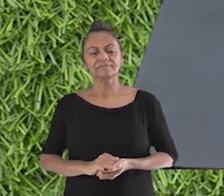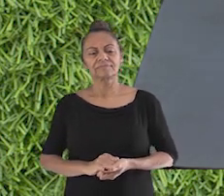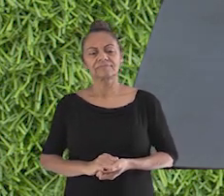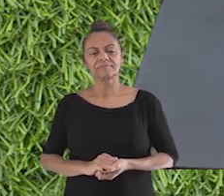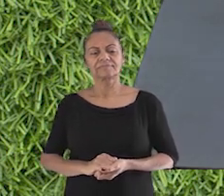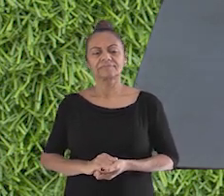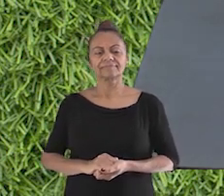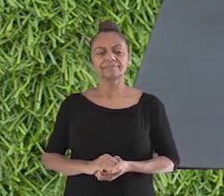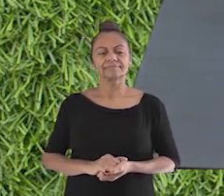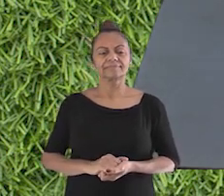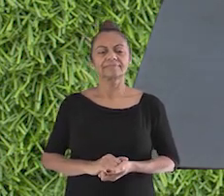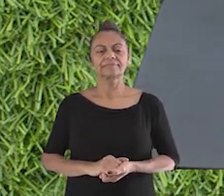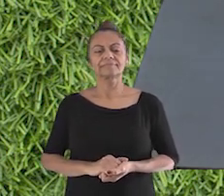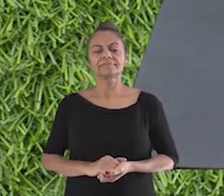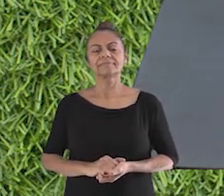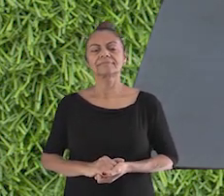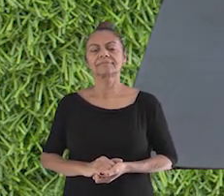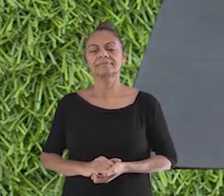nosso molde.